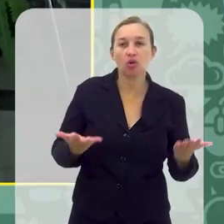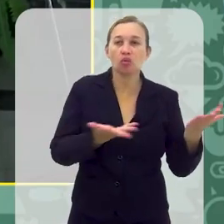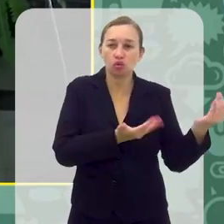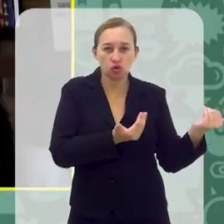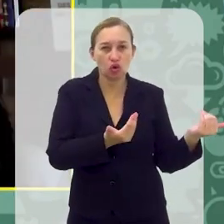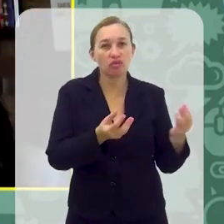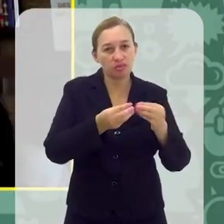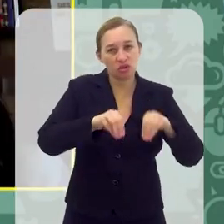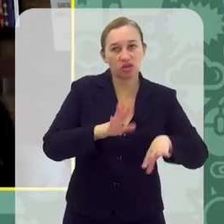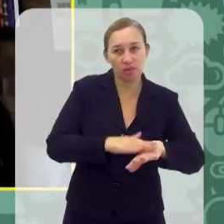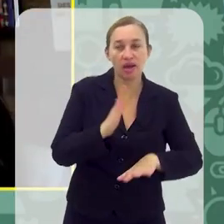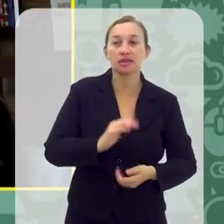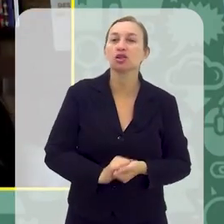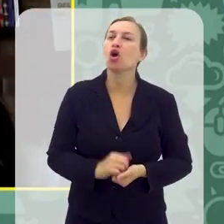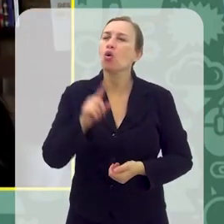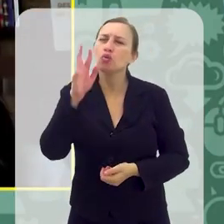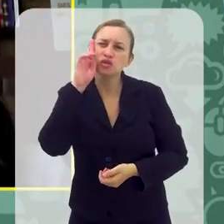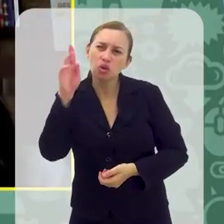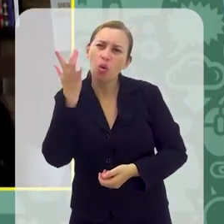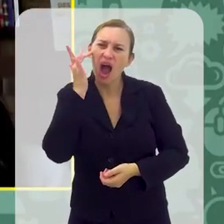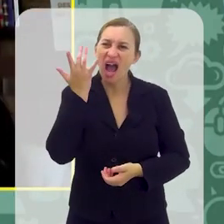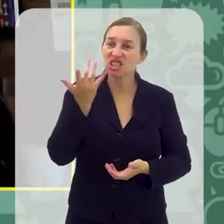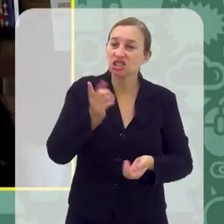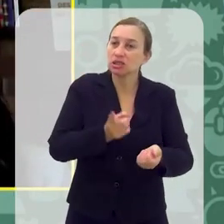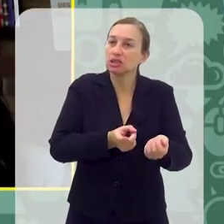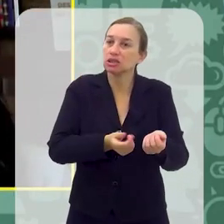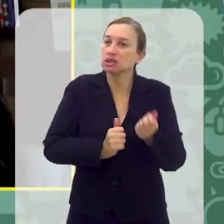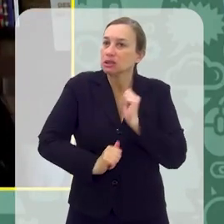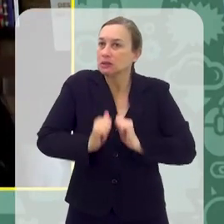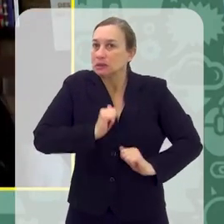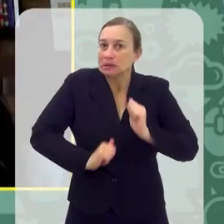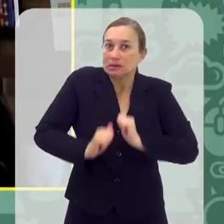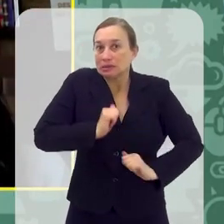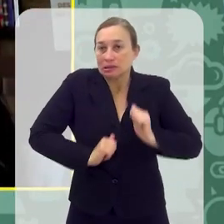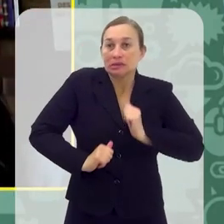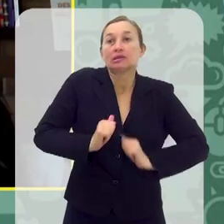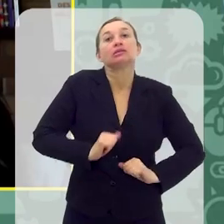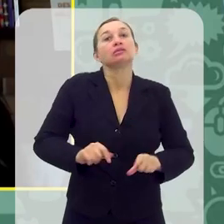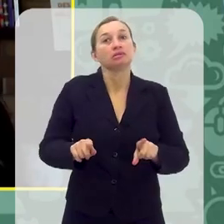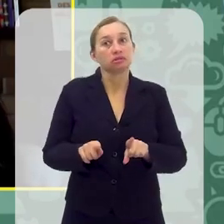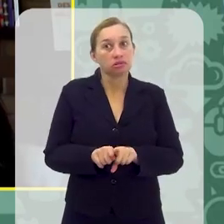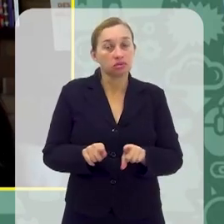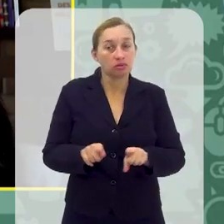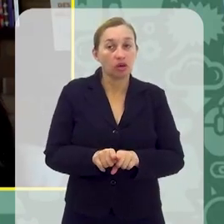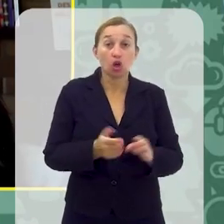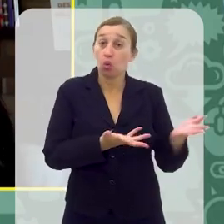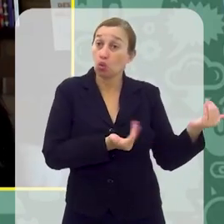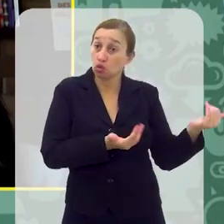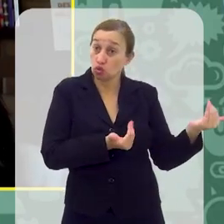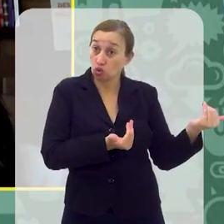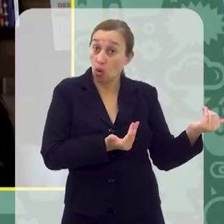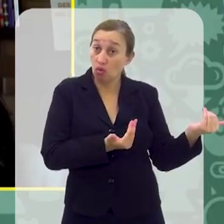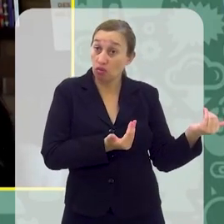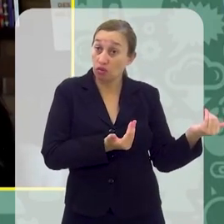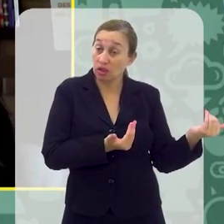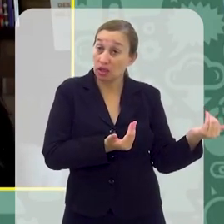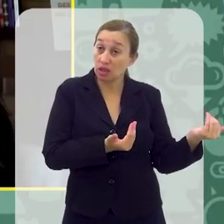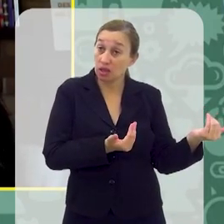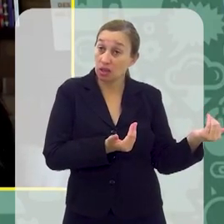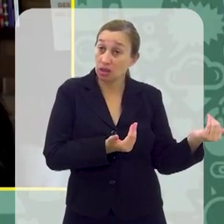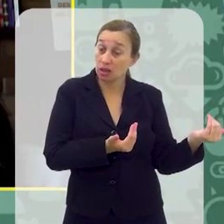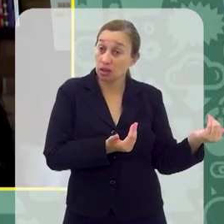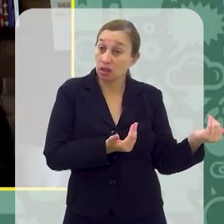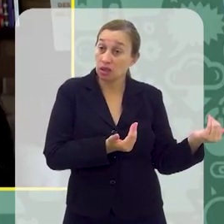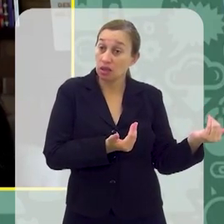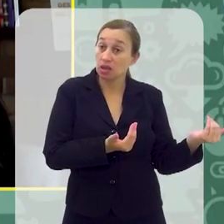suscetíveis. O senhor acha que a ansiedade também, principalmente nessa idade dos jovens, é um fator aí